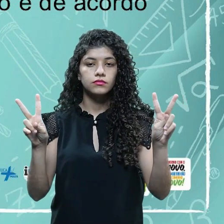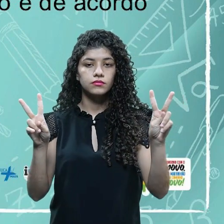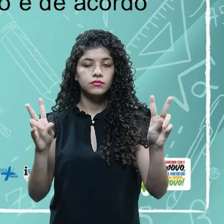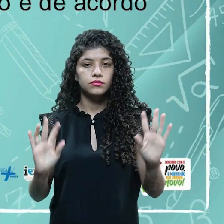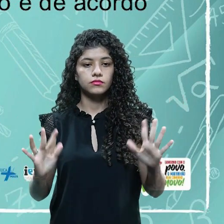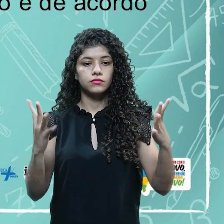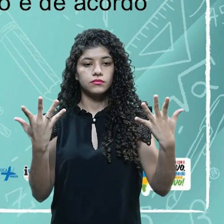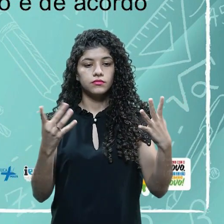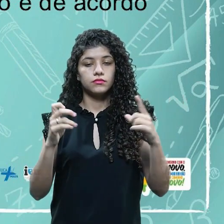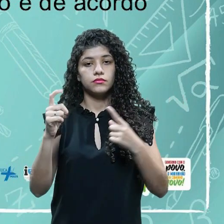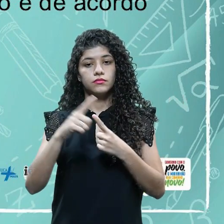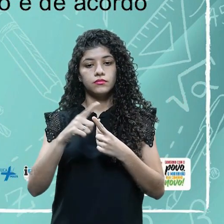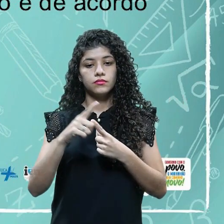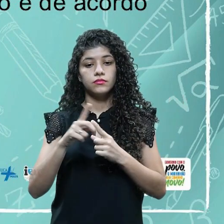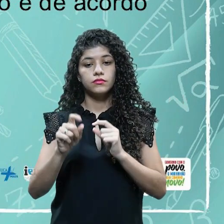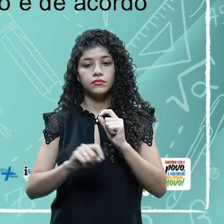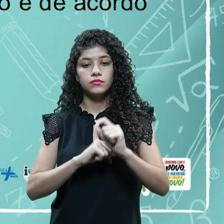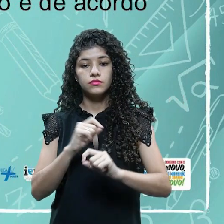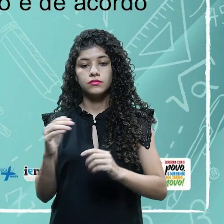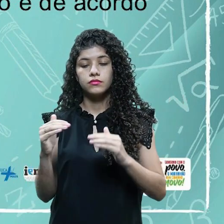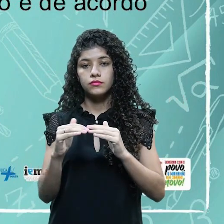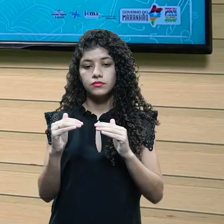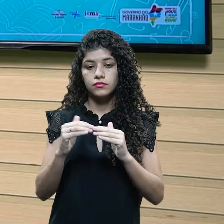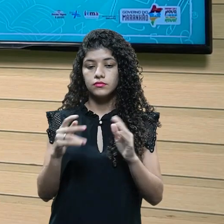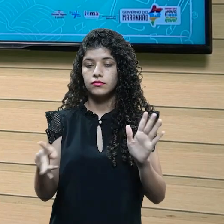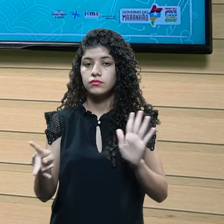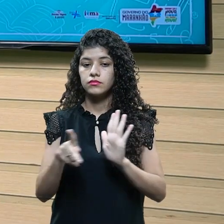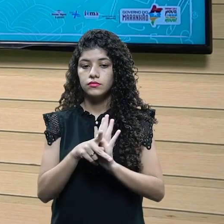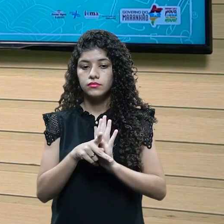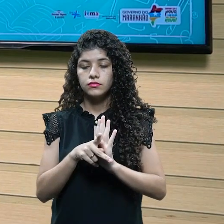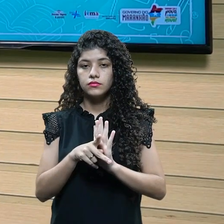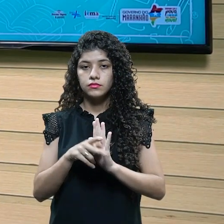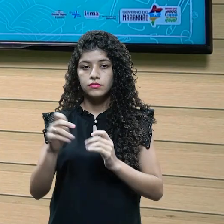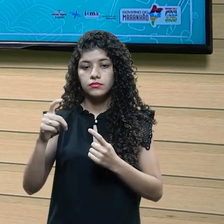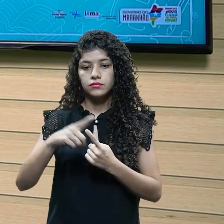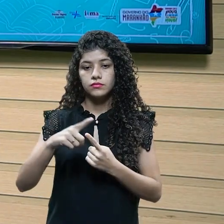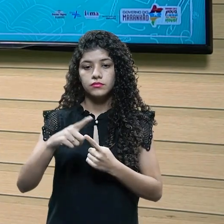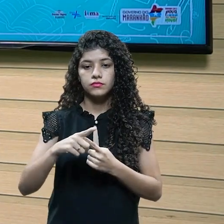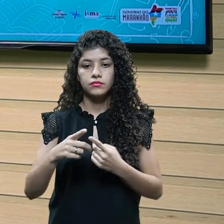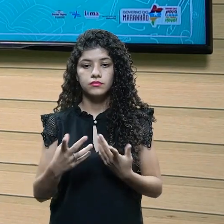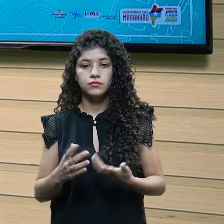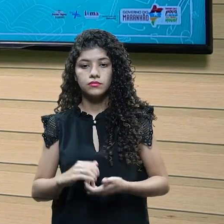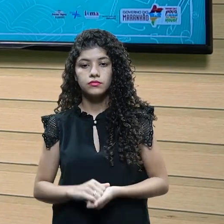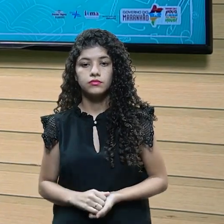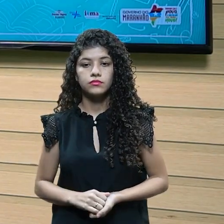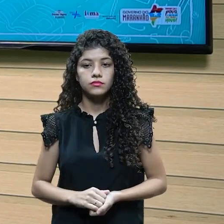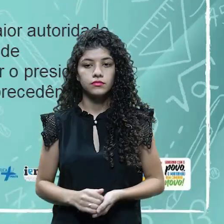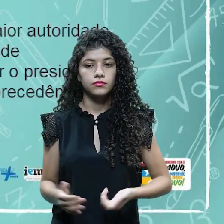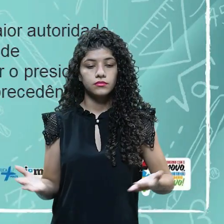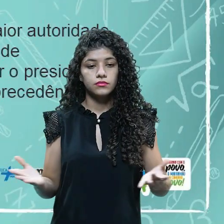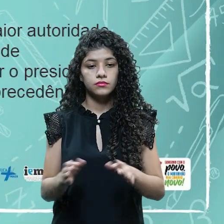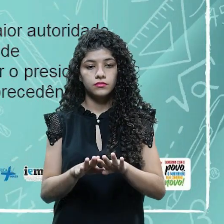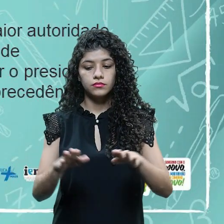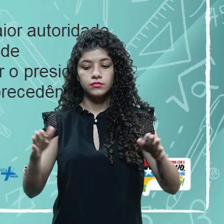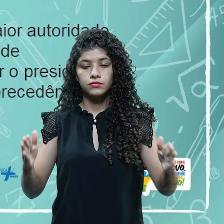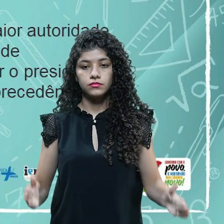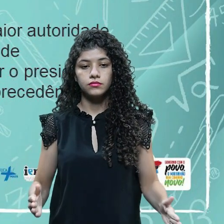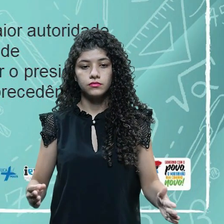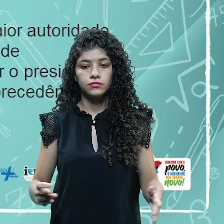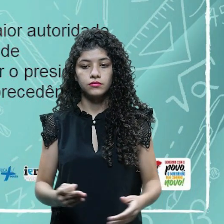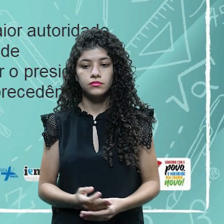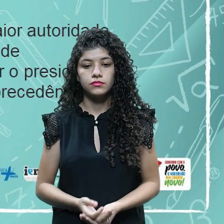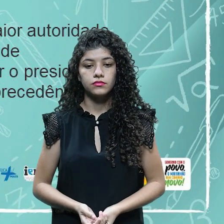definido de acordo com o evento e com o ambiente. Então, vamos pensar aqui na composição de uma mesa, né. O que seria